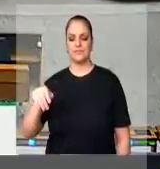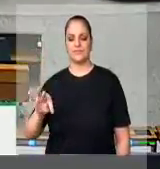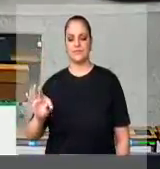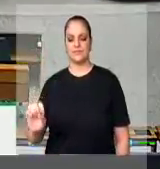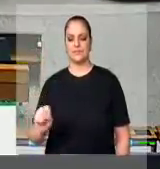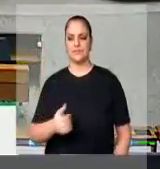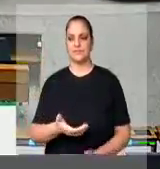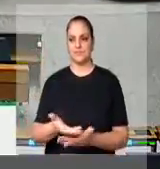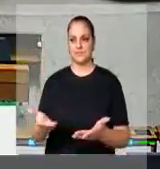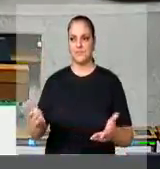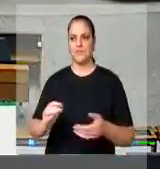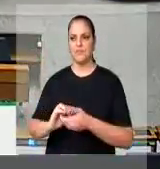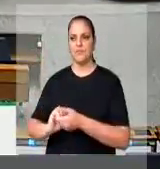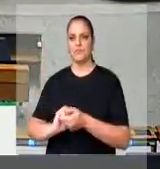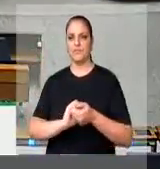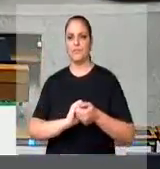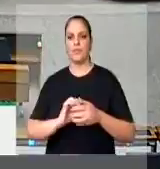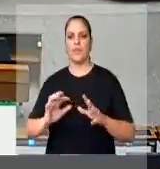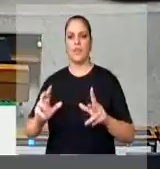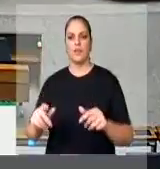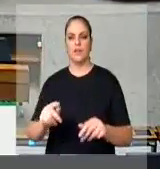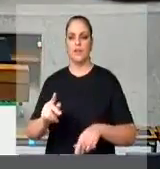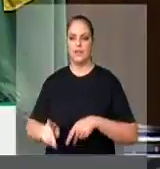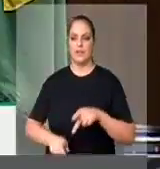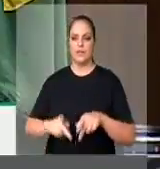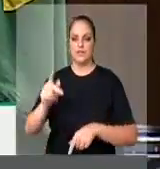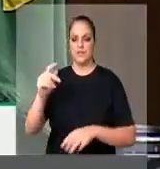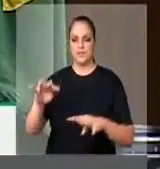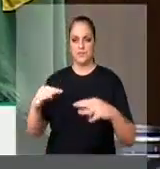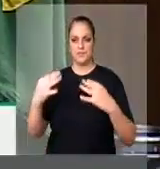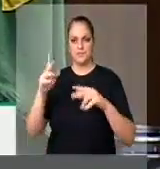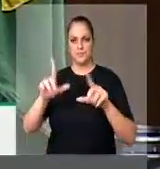deste parlamento, estimado povo brasileiro.